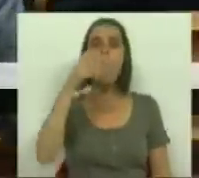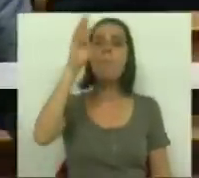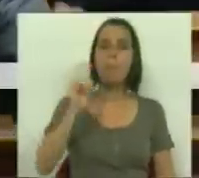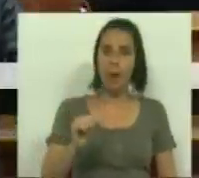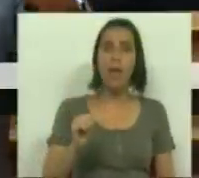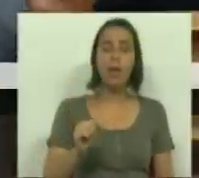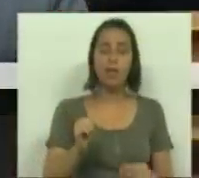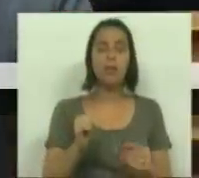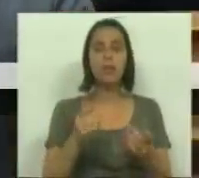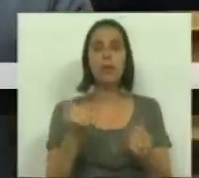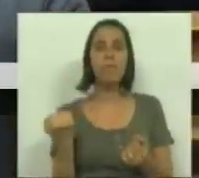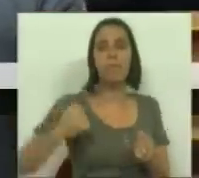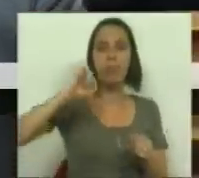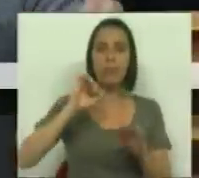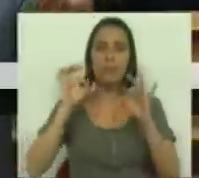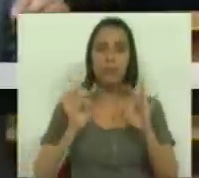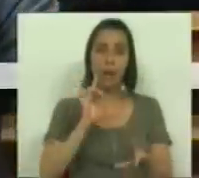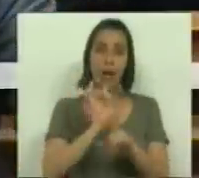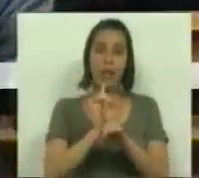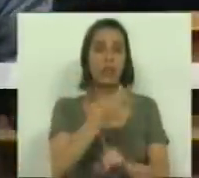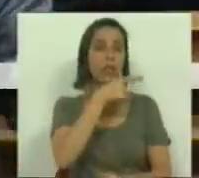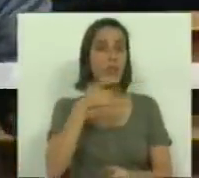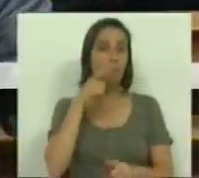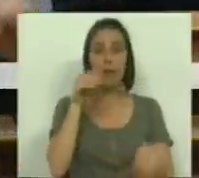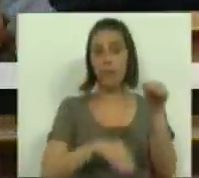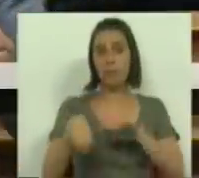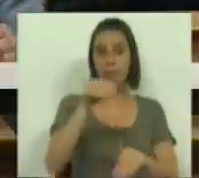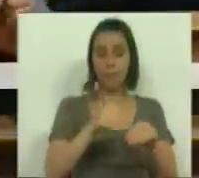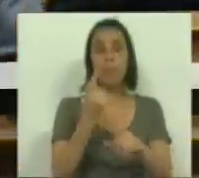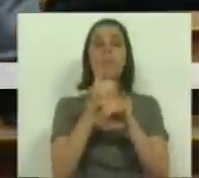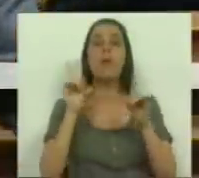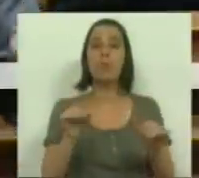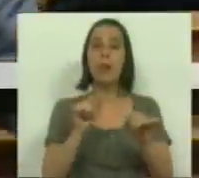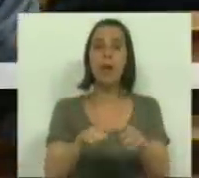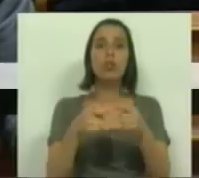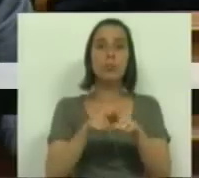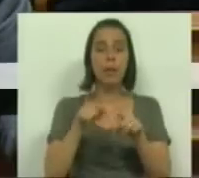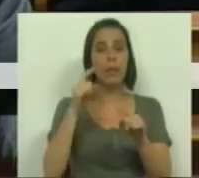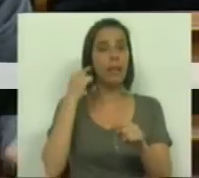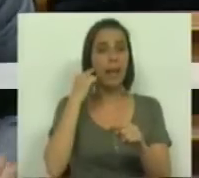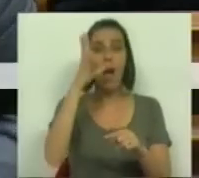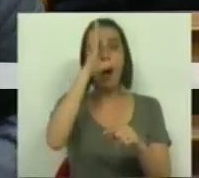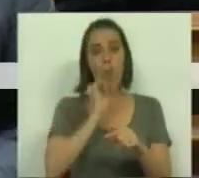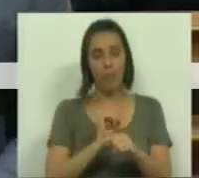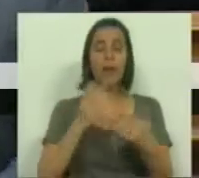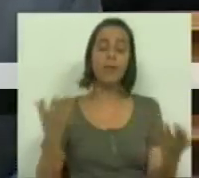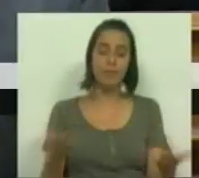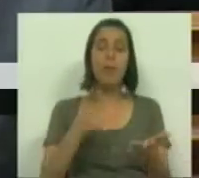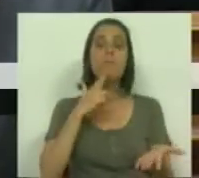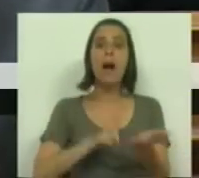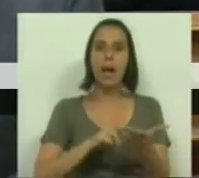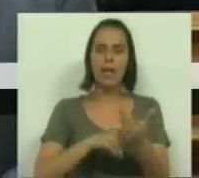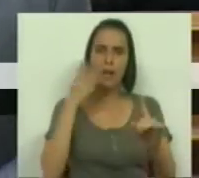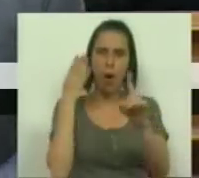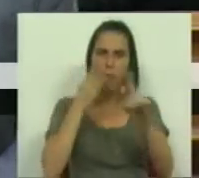PS e aos incumprimentos dessas promessas eleitorais, uma vez que estes partidos chegam ao Governo. Há uma realidade